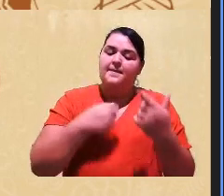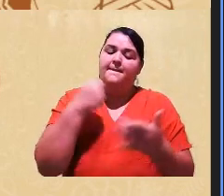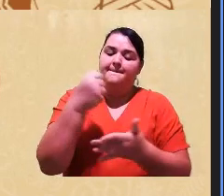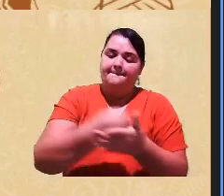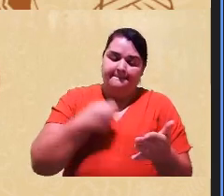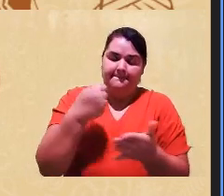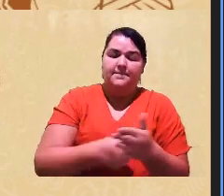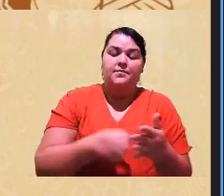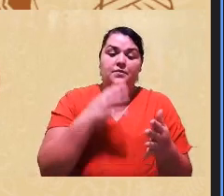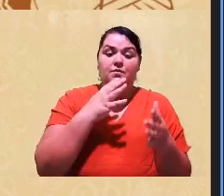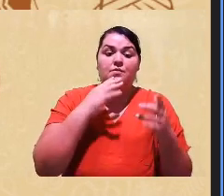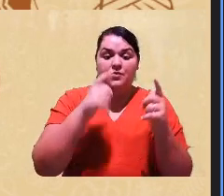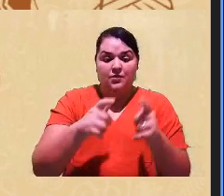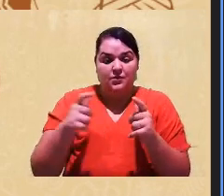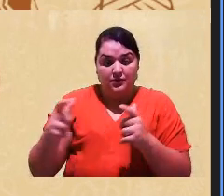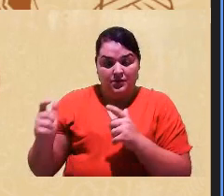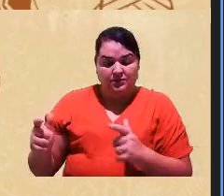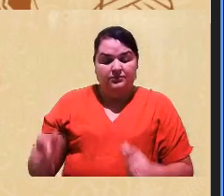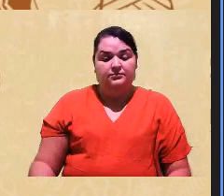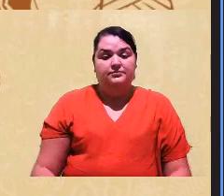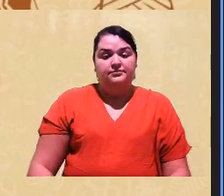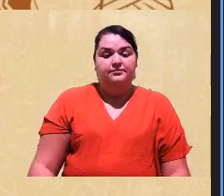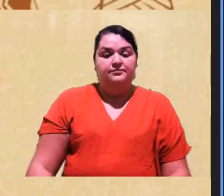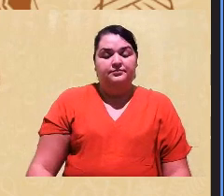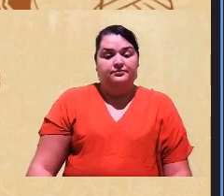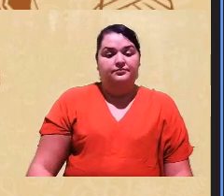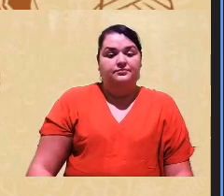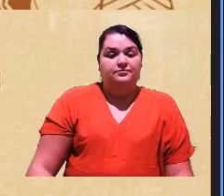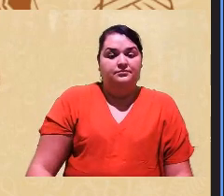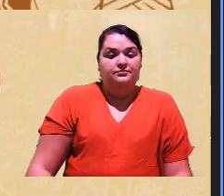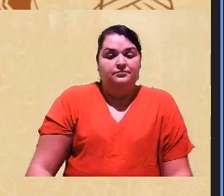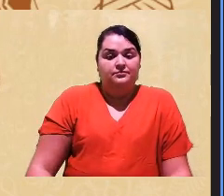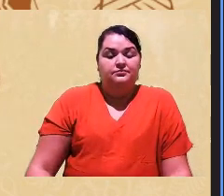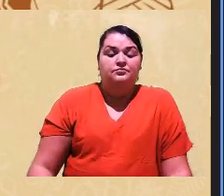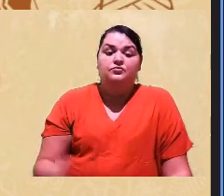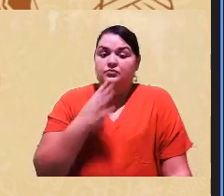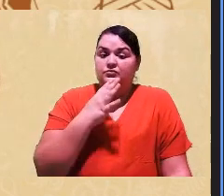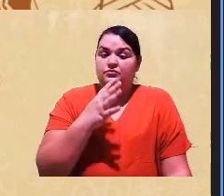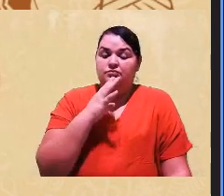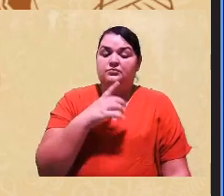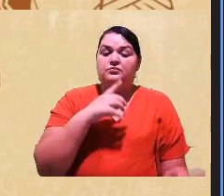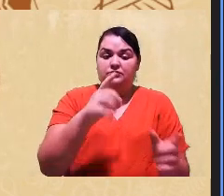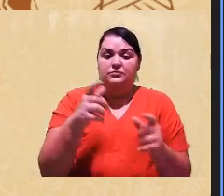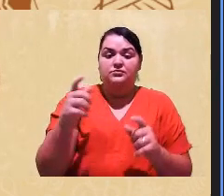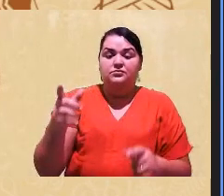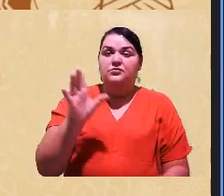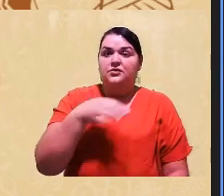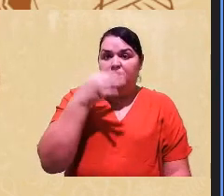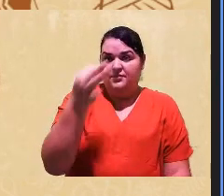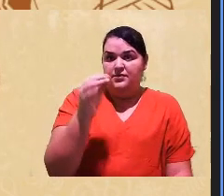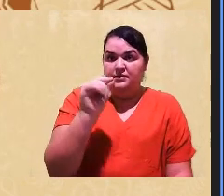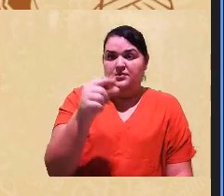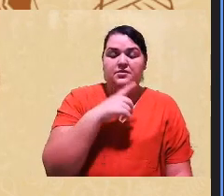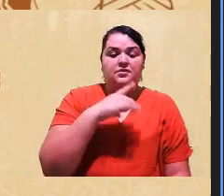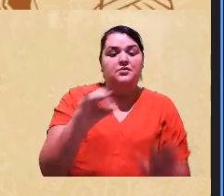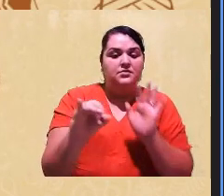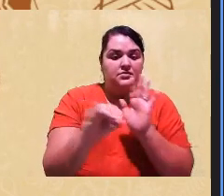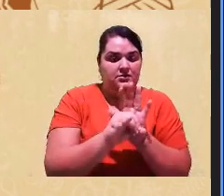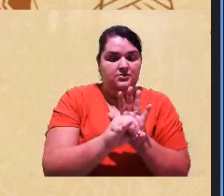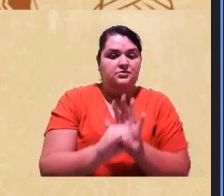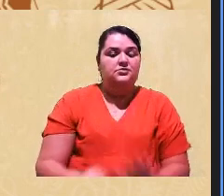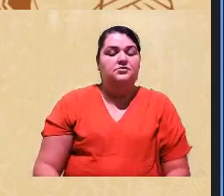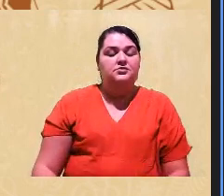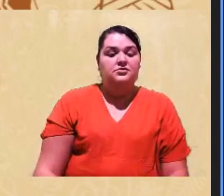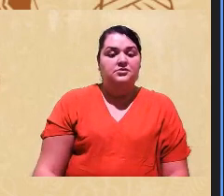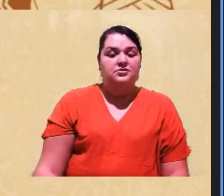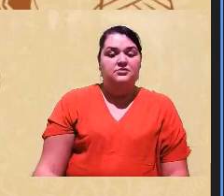nosso território e nesse reconhecimento do território afirmando a nossa identidade e